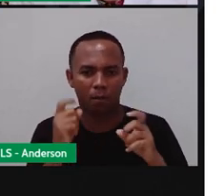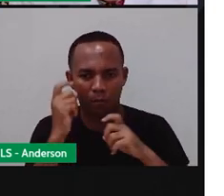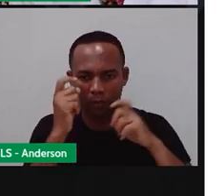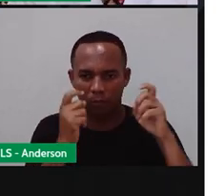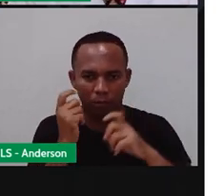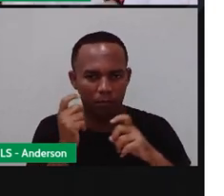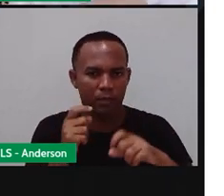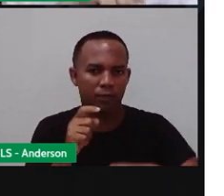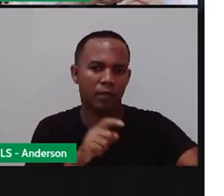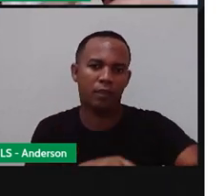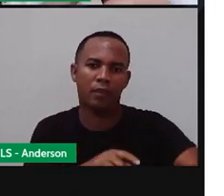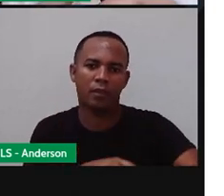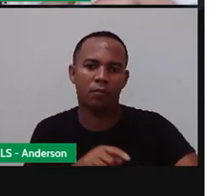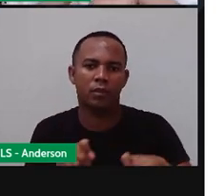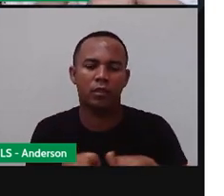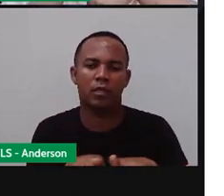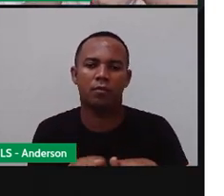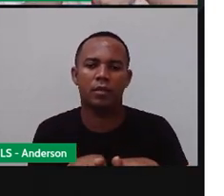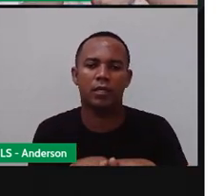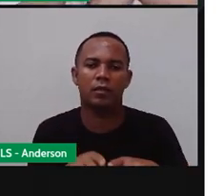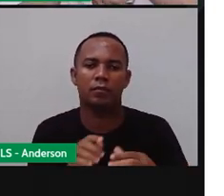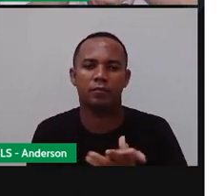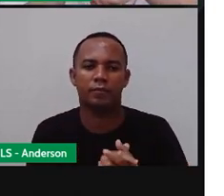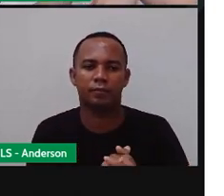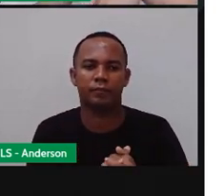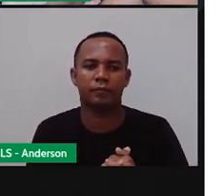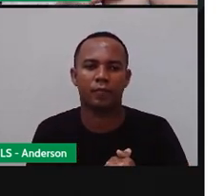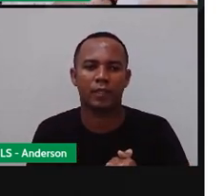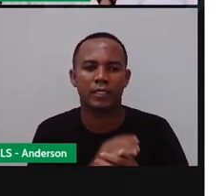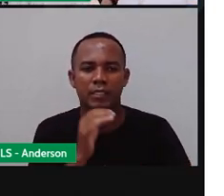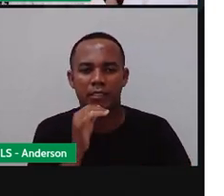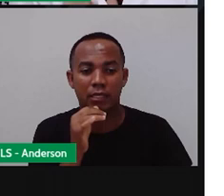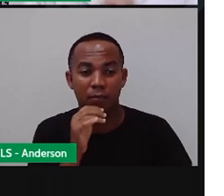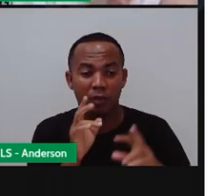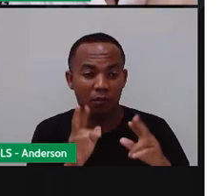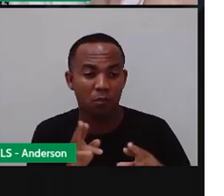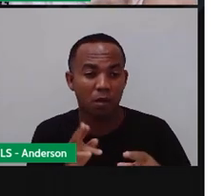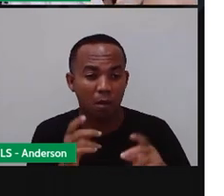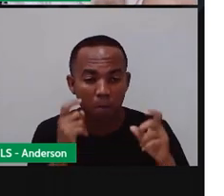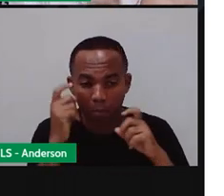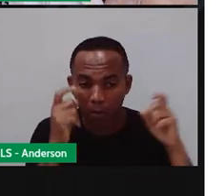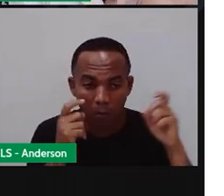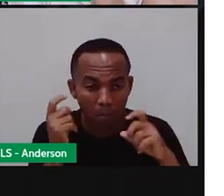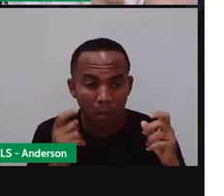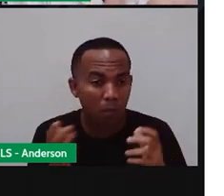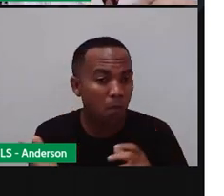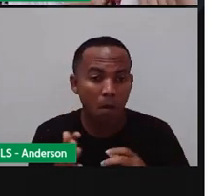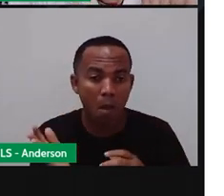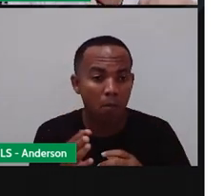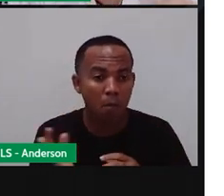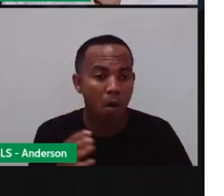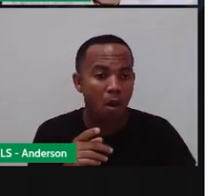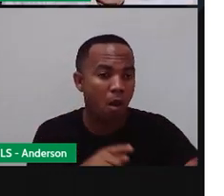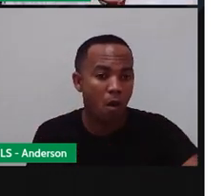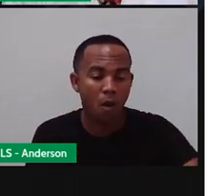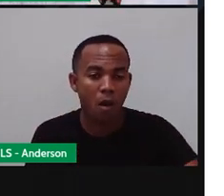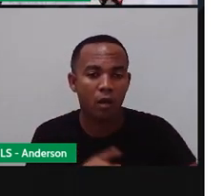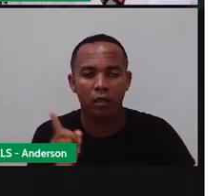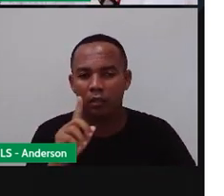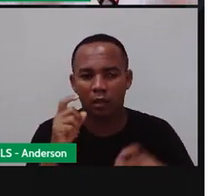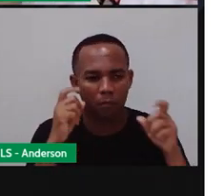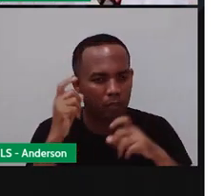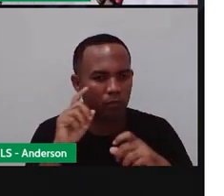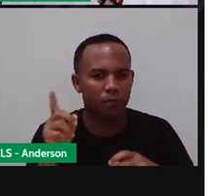com o tempo. Não esse tempo que a gente tem aqui, ó, marcadinho no relógio, que a fica preocupada. Vamos lá, vamos lá, tá no horário, né?